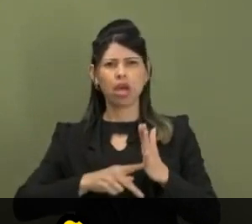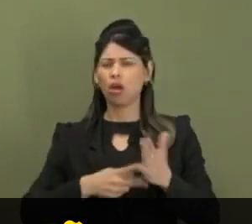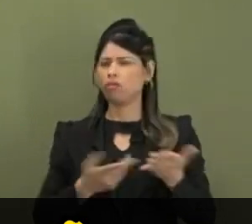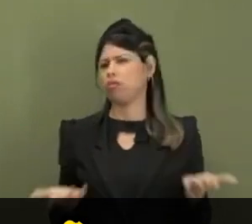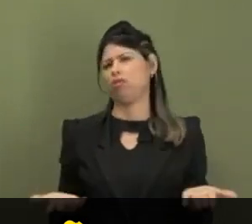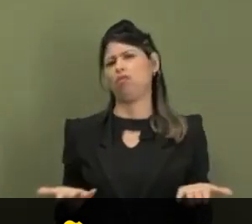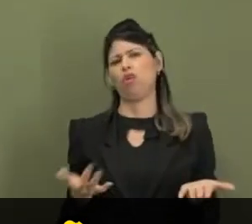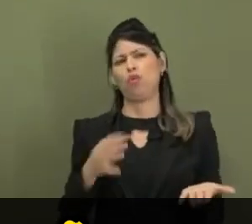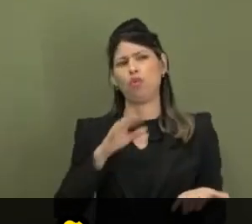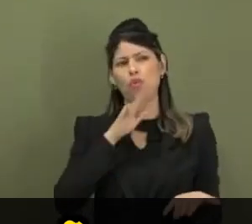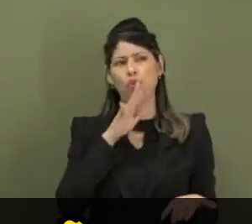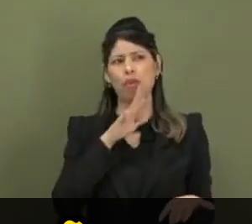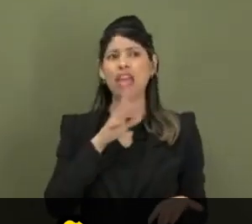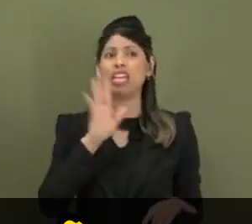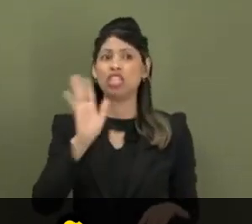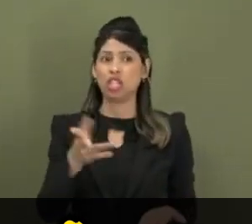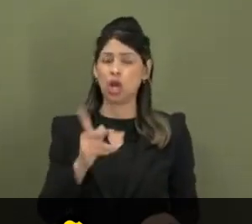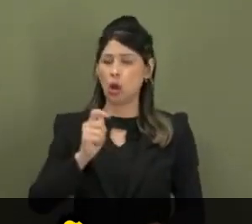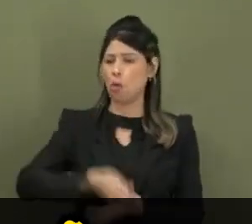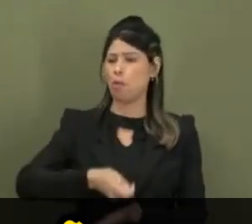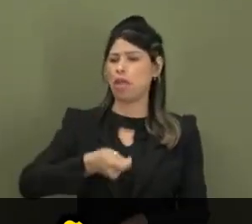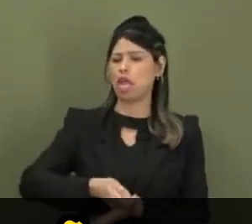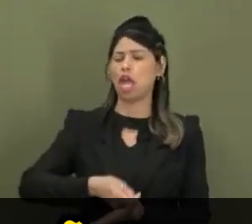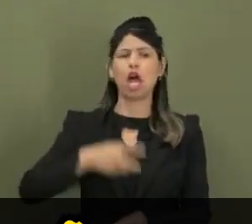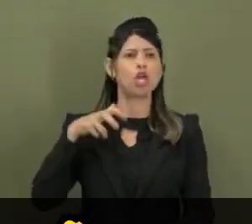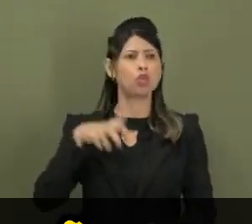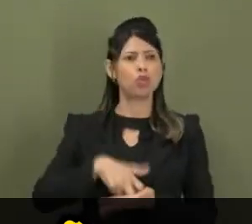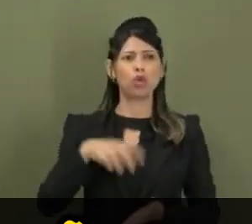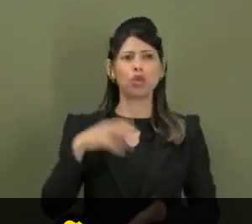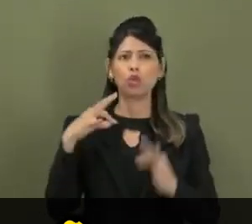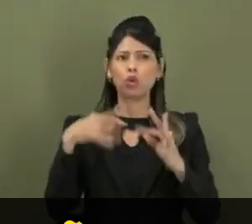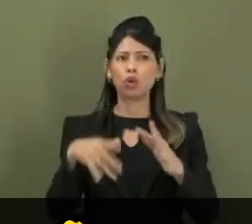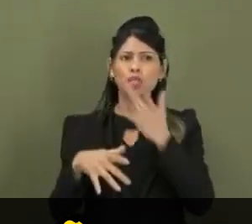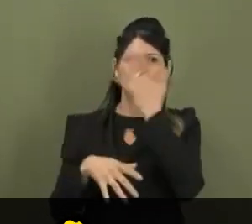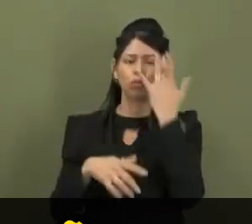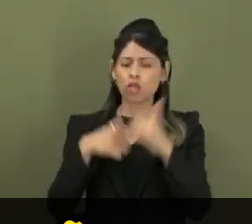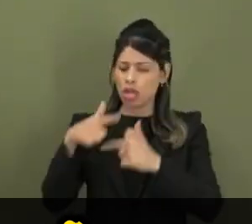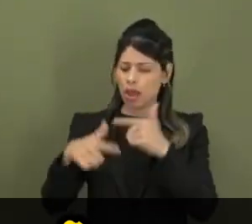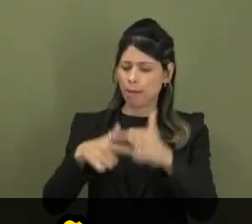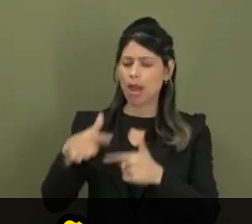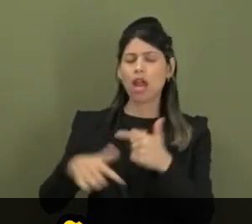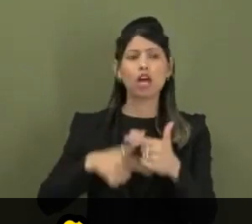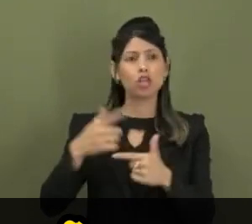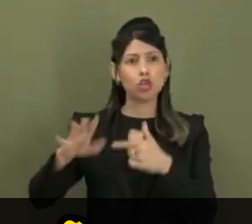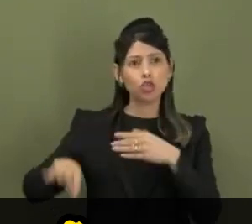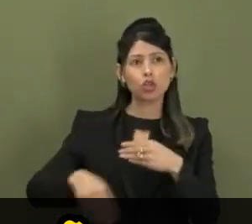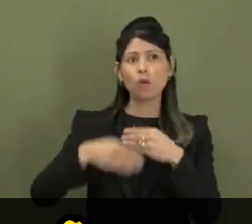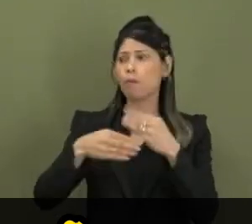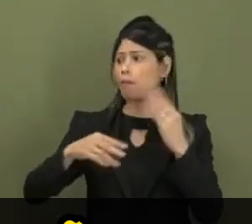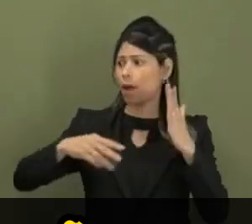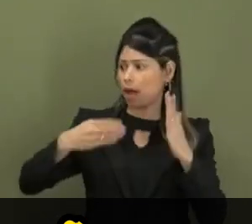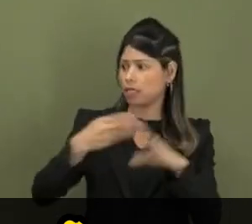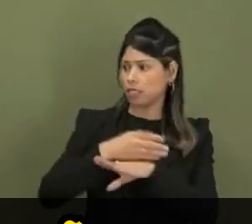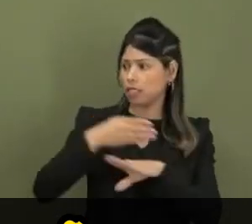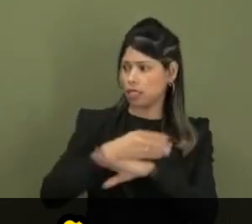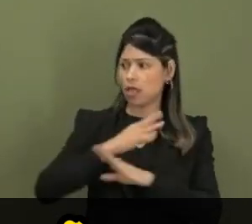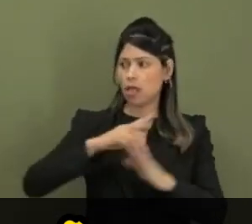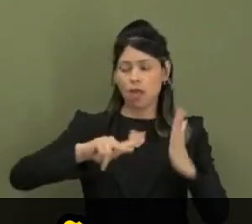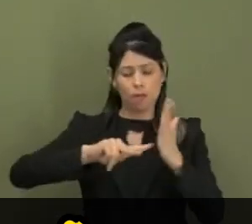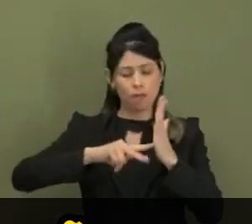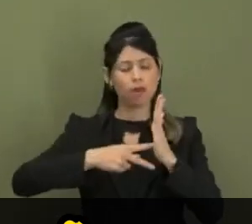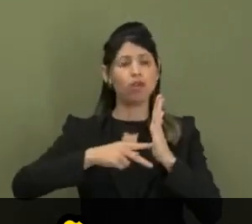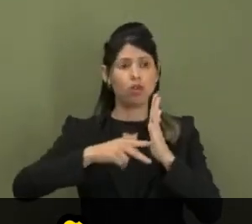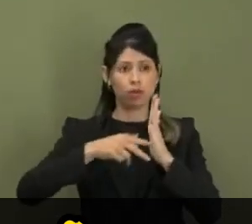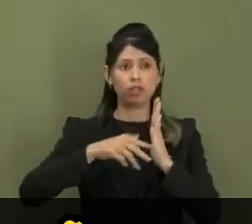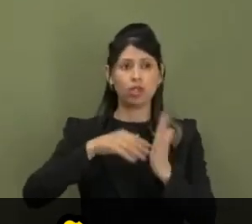extras, impostas a todos os trabalhadores sindicalizados ou não, a título de compensação